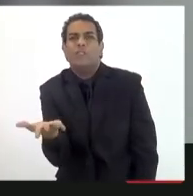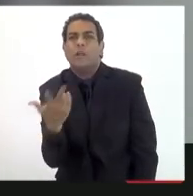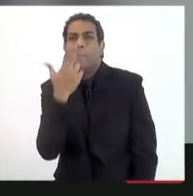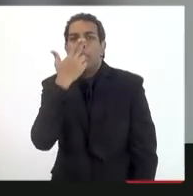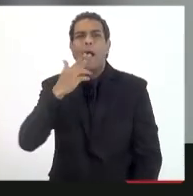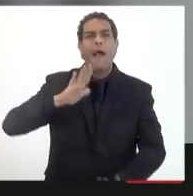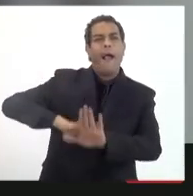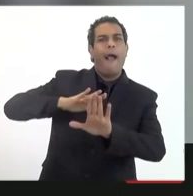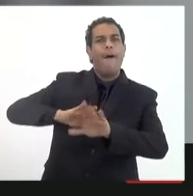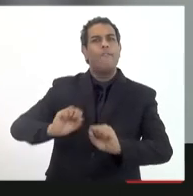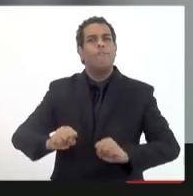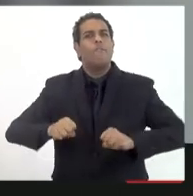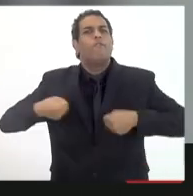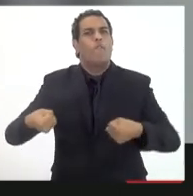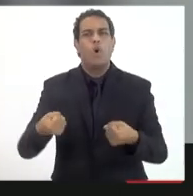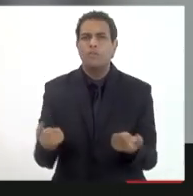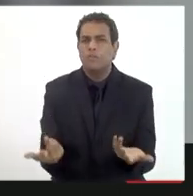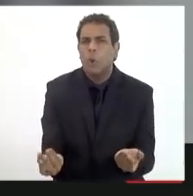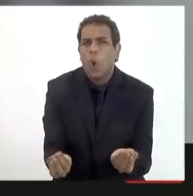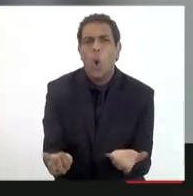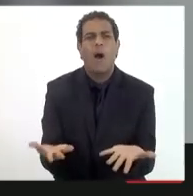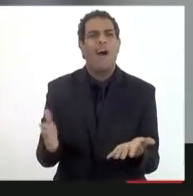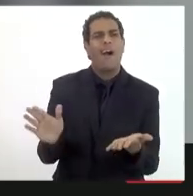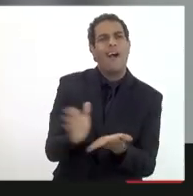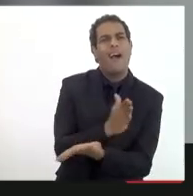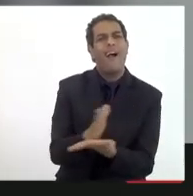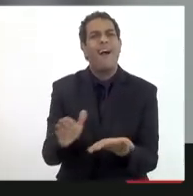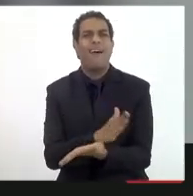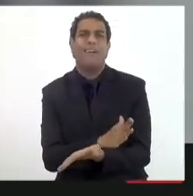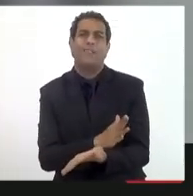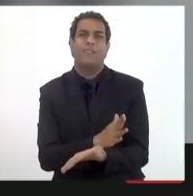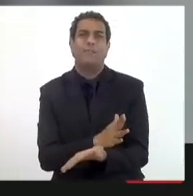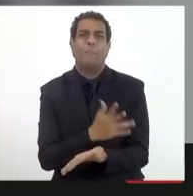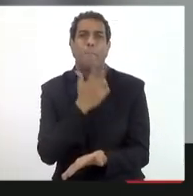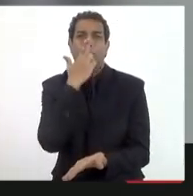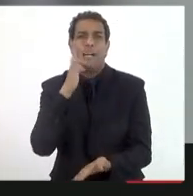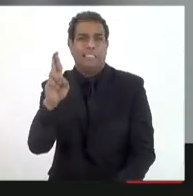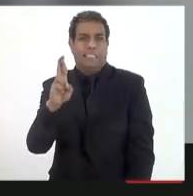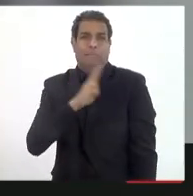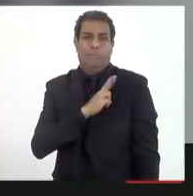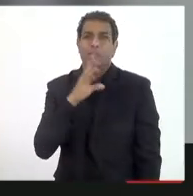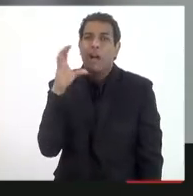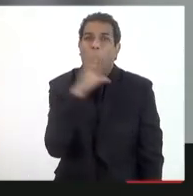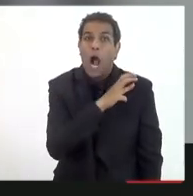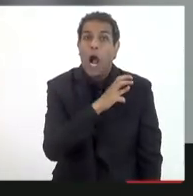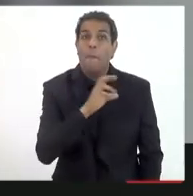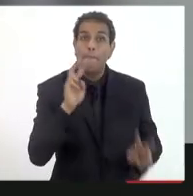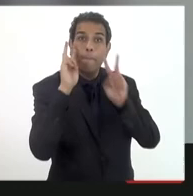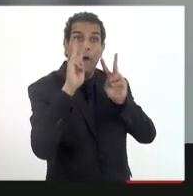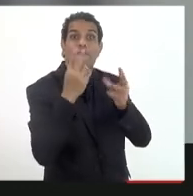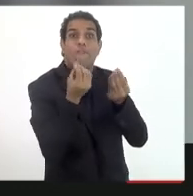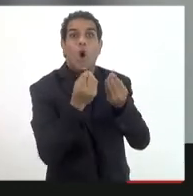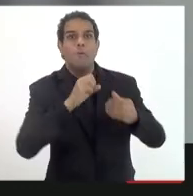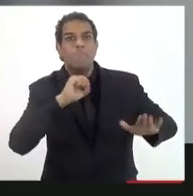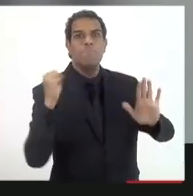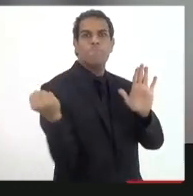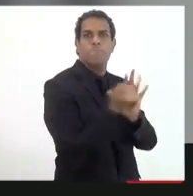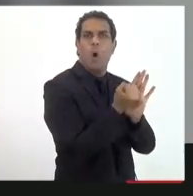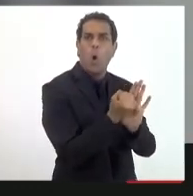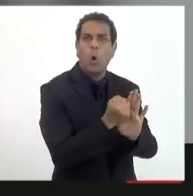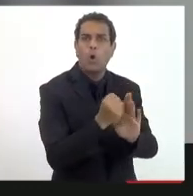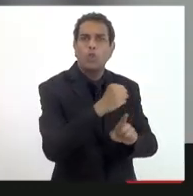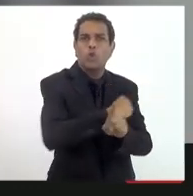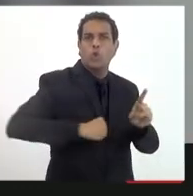esforço algumas vezes do resultado mas poucas vezes do impacto o próprio Gerson